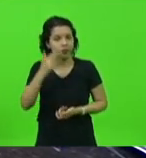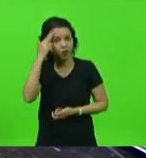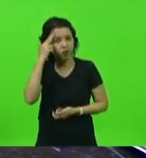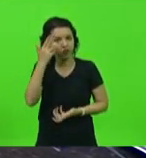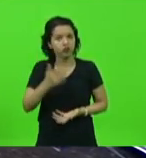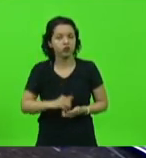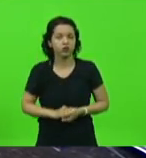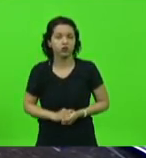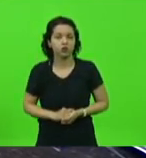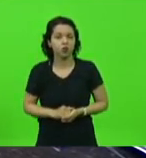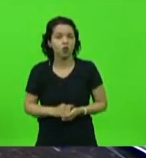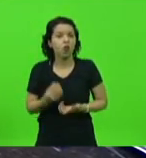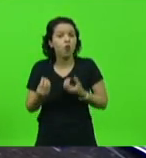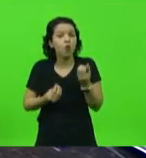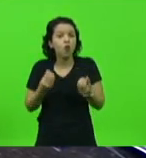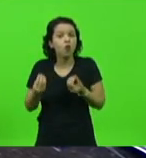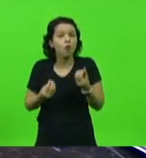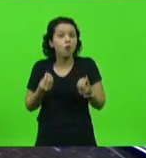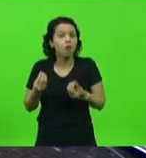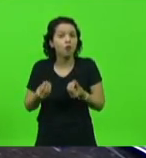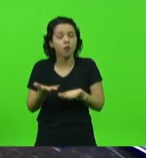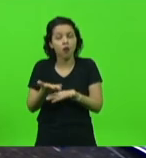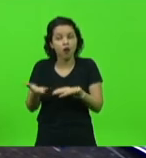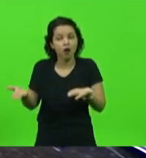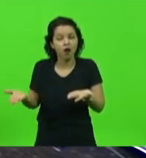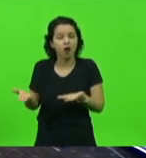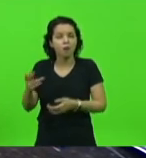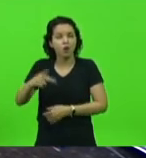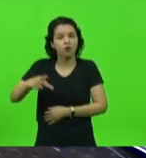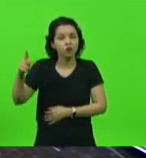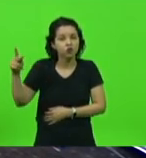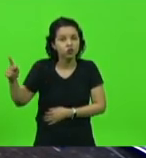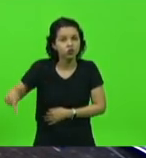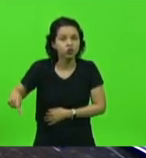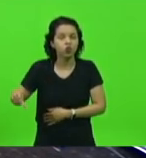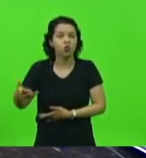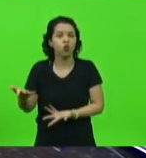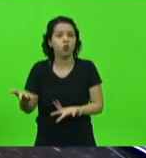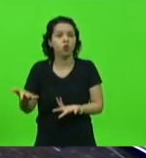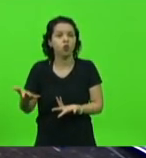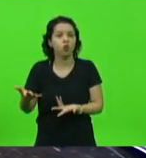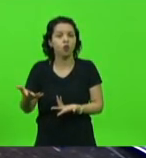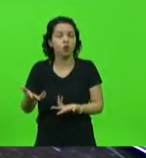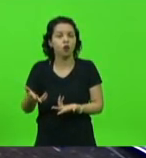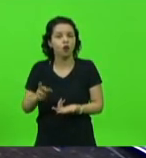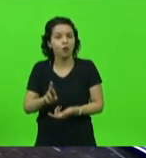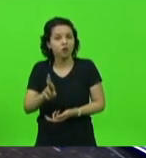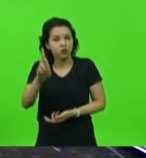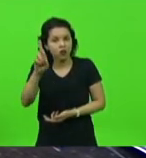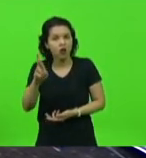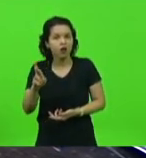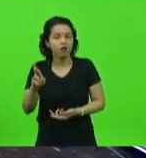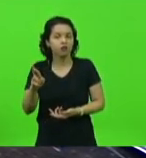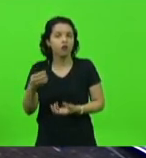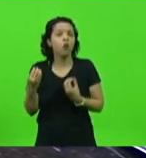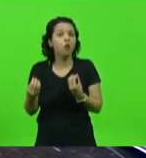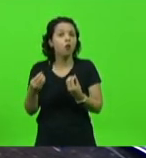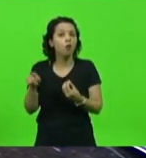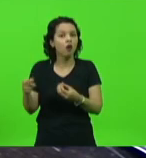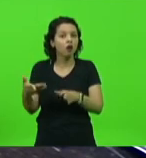como que fica a cabeça de um professor, do responsável, de ter que ir lá, deputado Lima, ter que